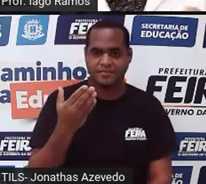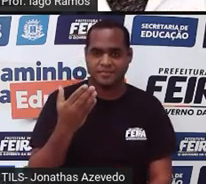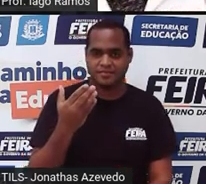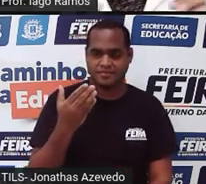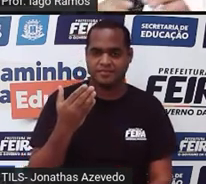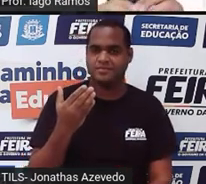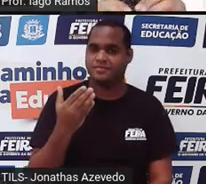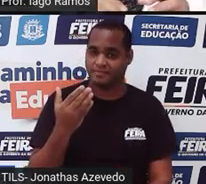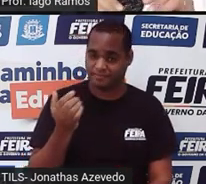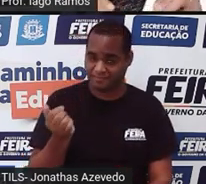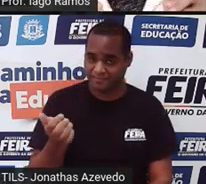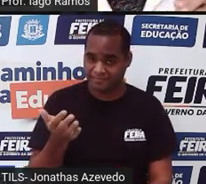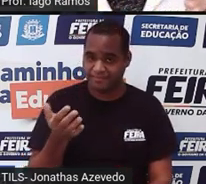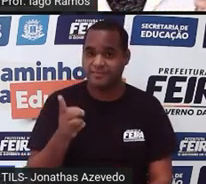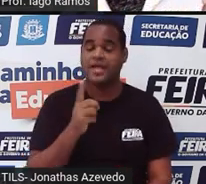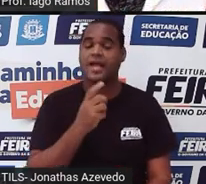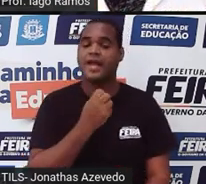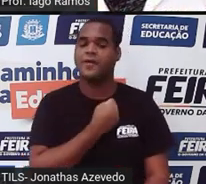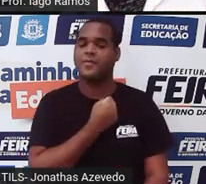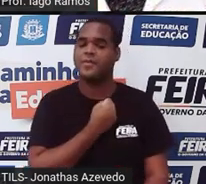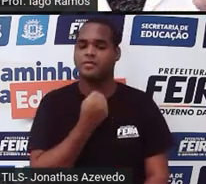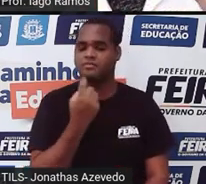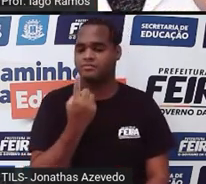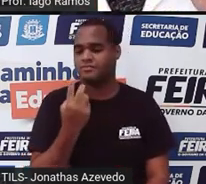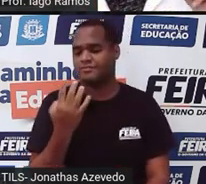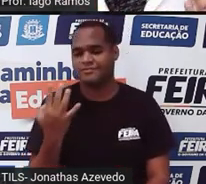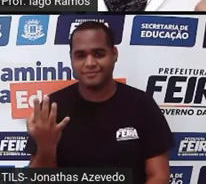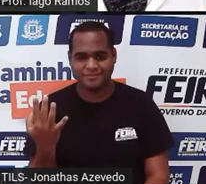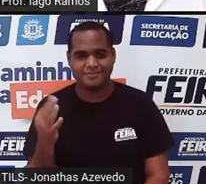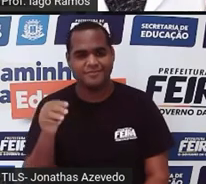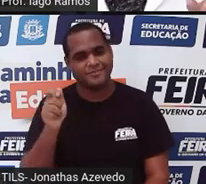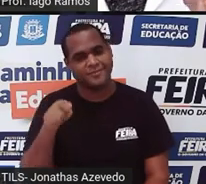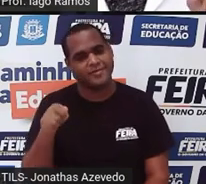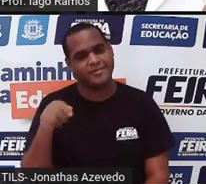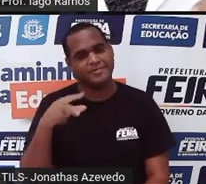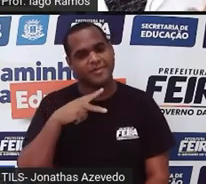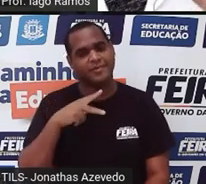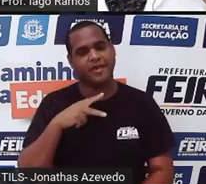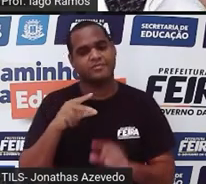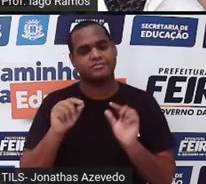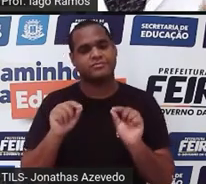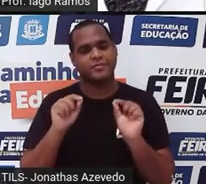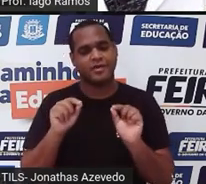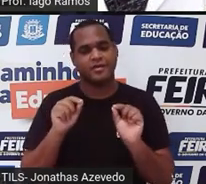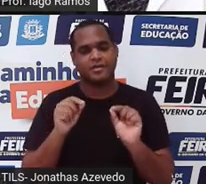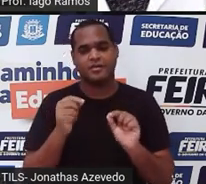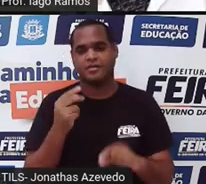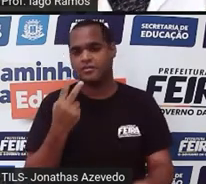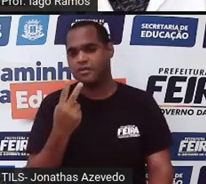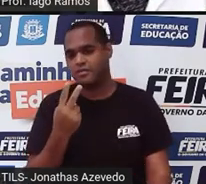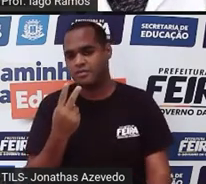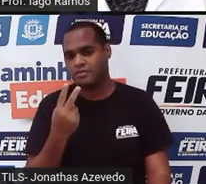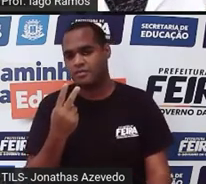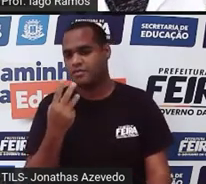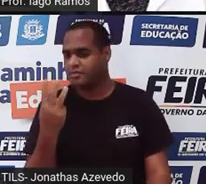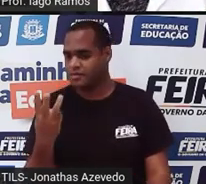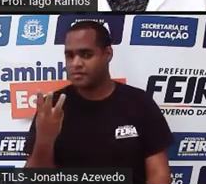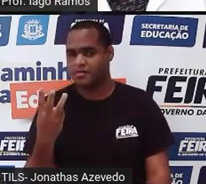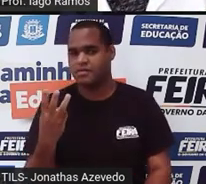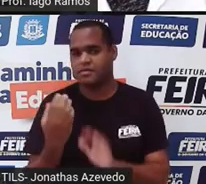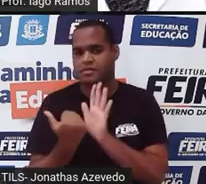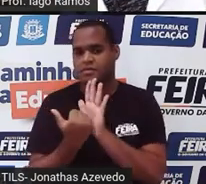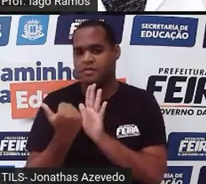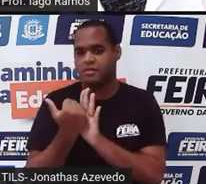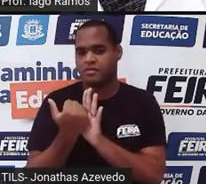aumentar aí, está aumentando de uma forma muito particular, né? Aumentou 2, depois aumentou 3,